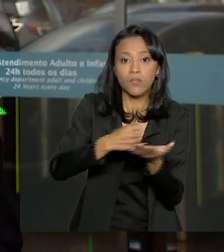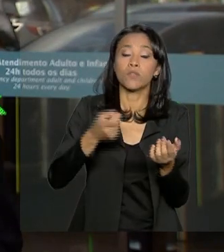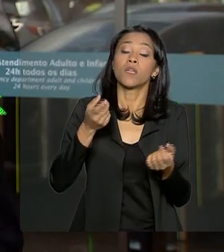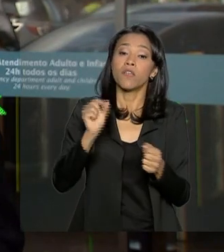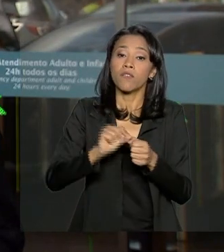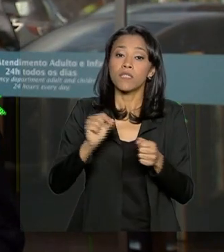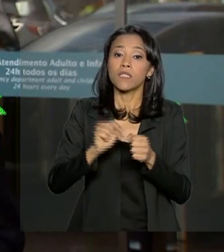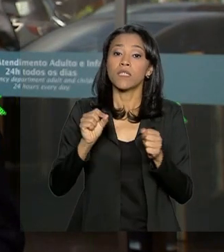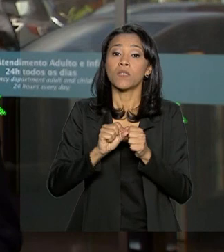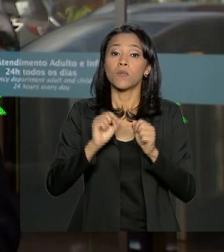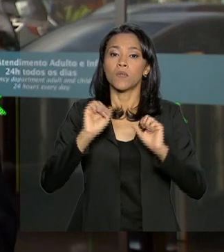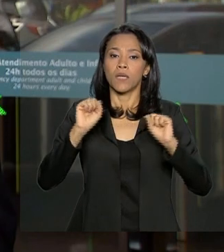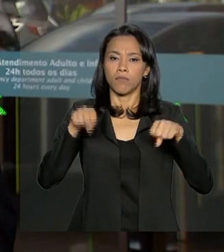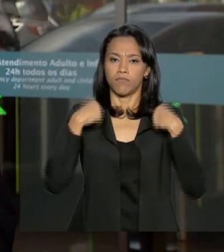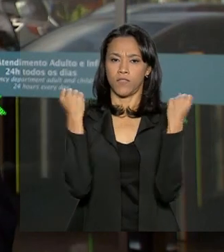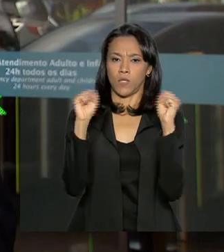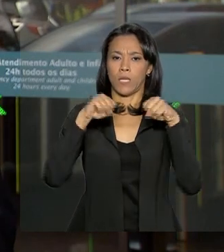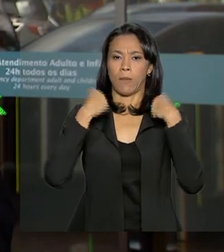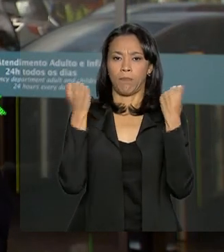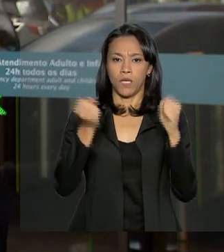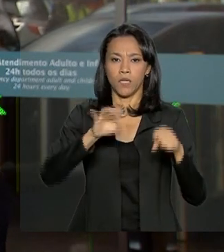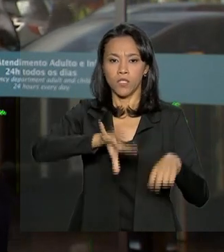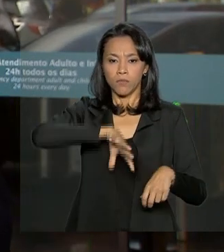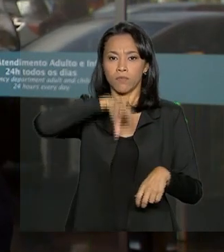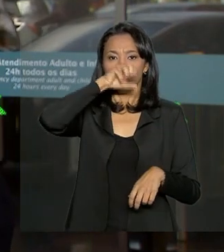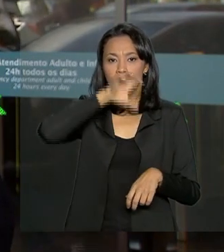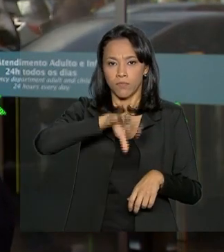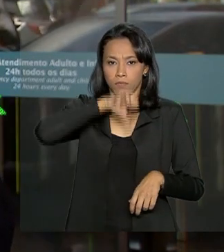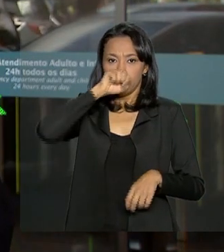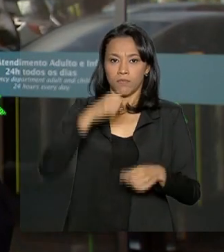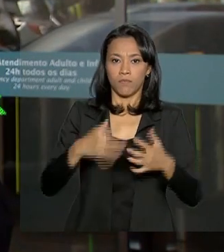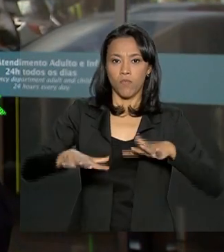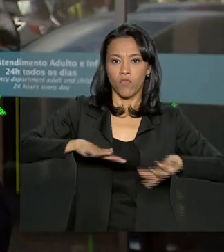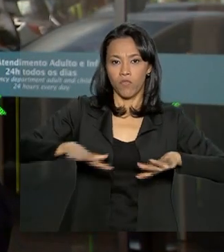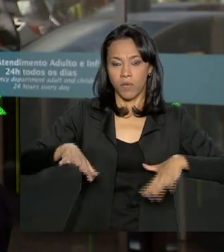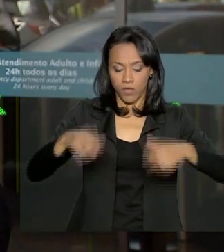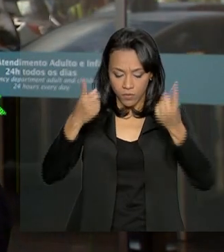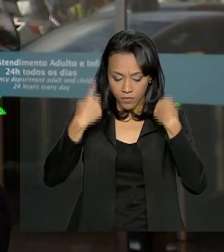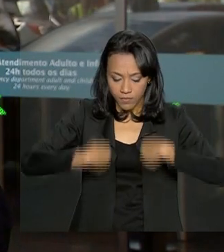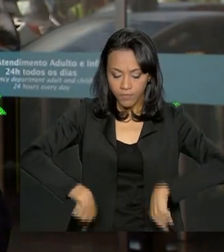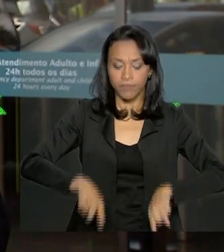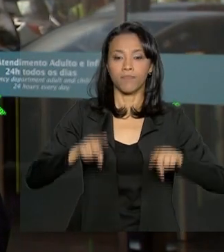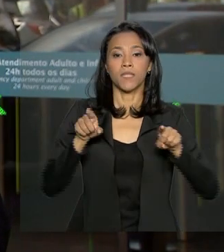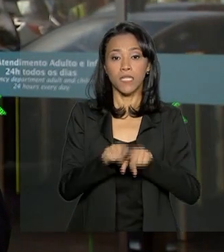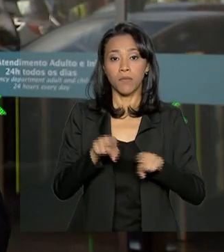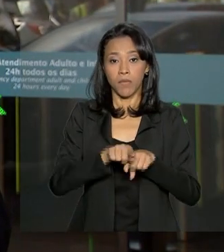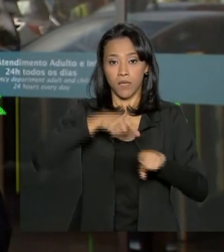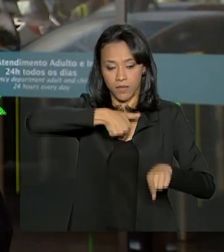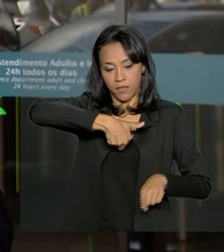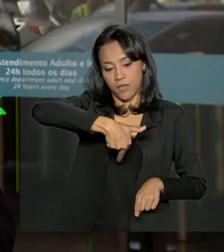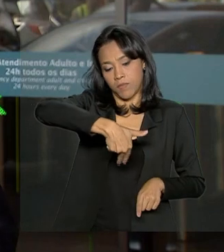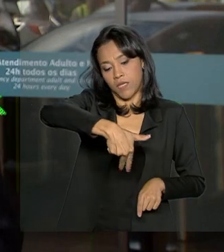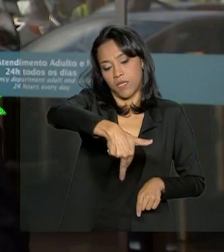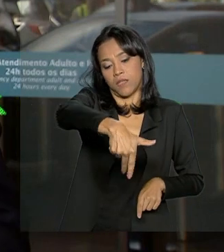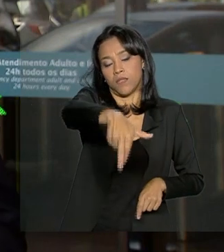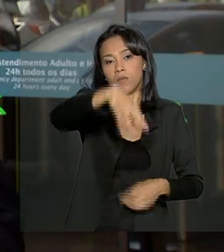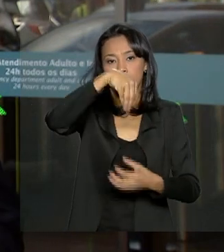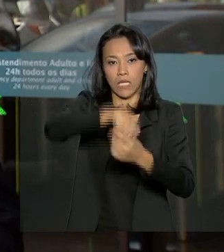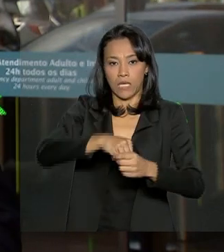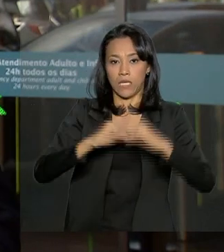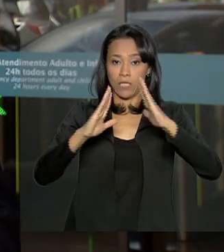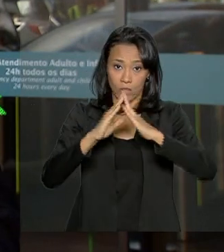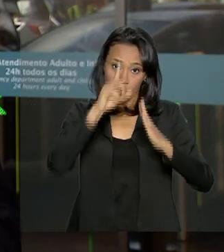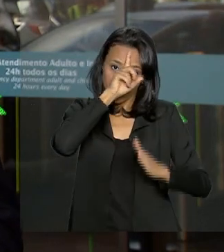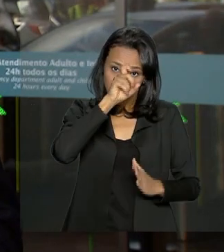respiratórios, de fisioterapia respiratória motora e dando principalmente algumas caminhadas pelos corredores, que segundo